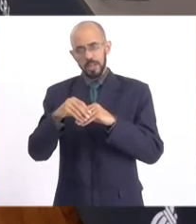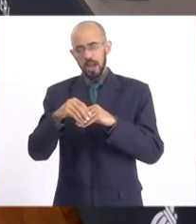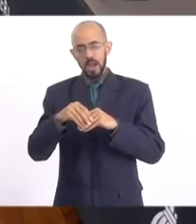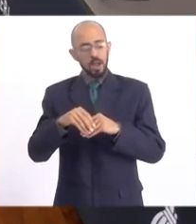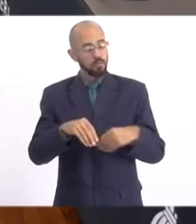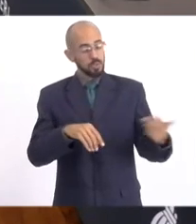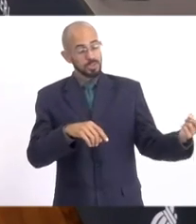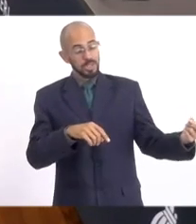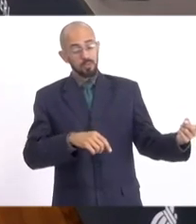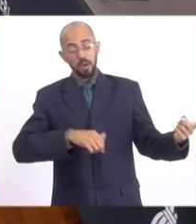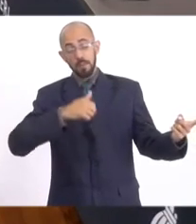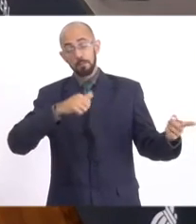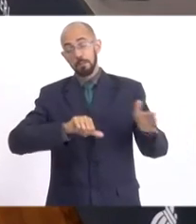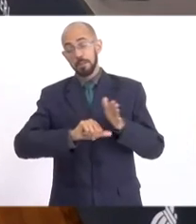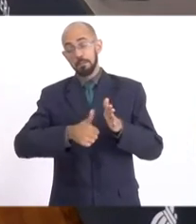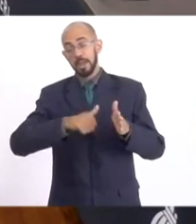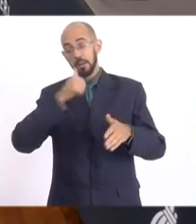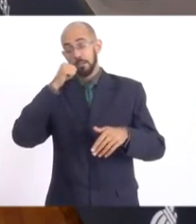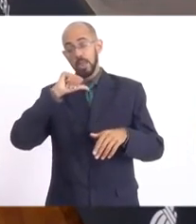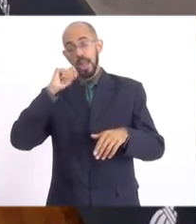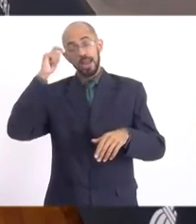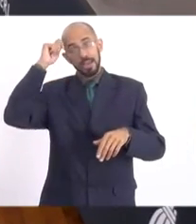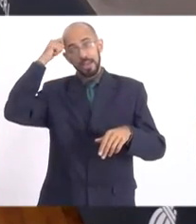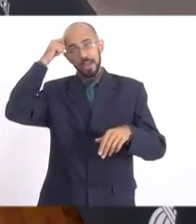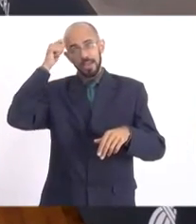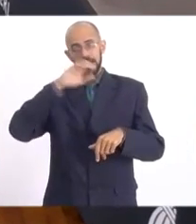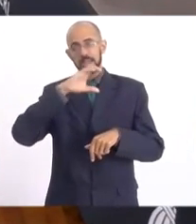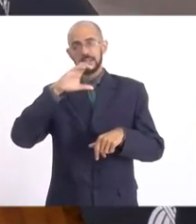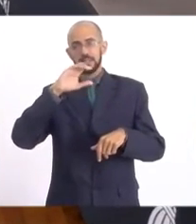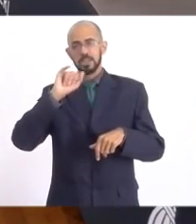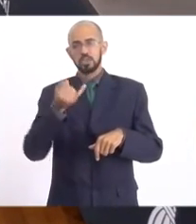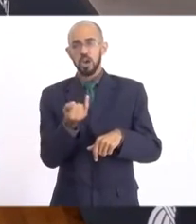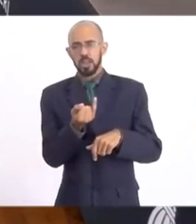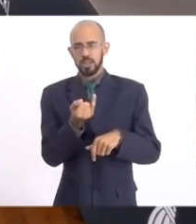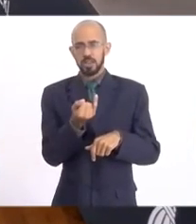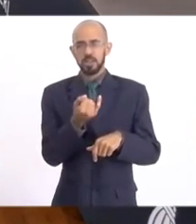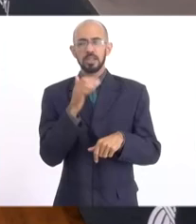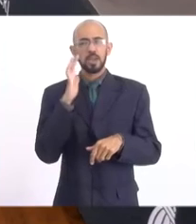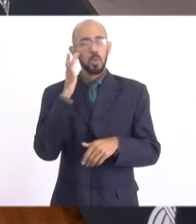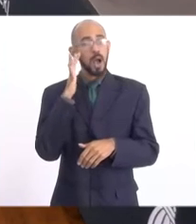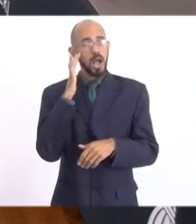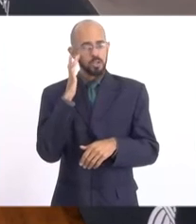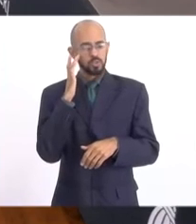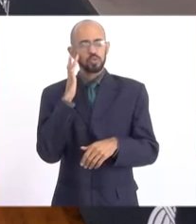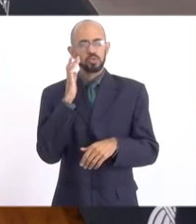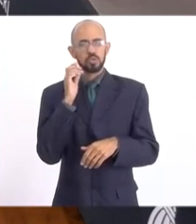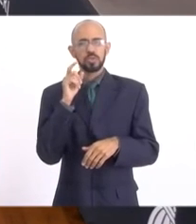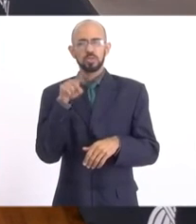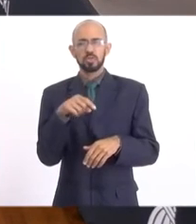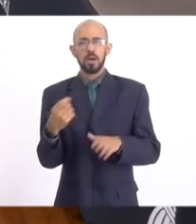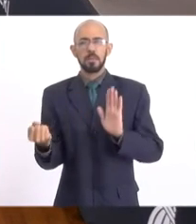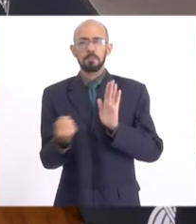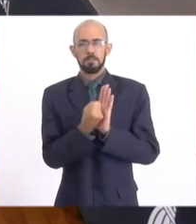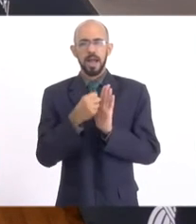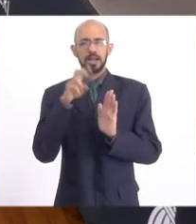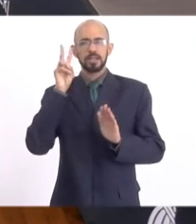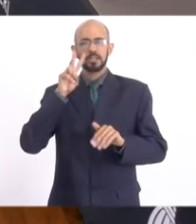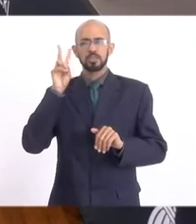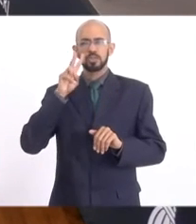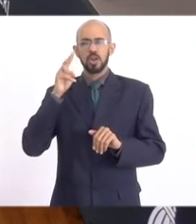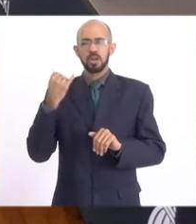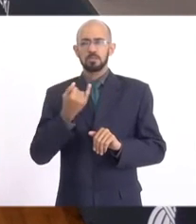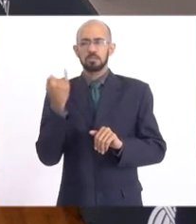negra da CCJ. E, creio eu, eu acho que marca uma história muito importante.